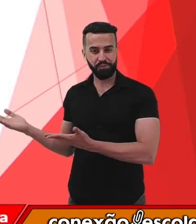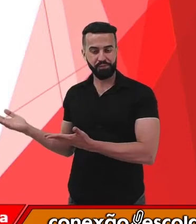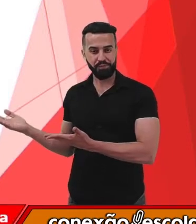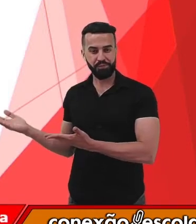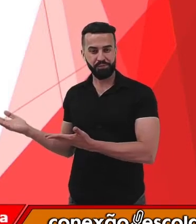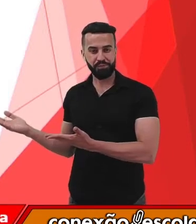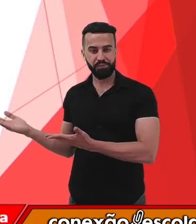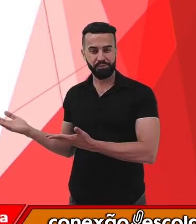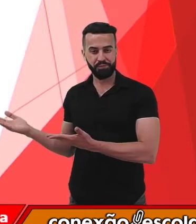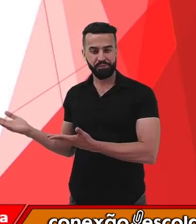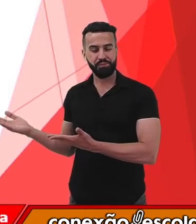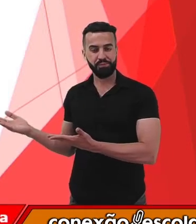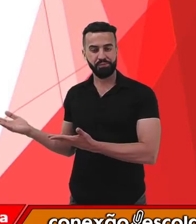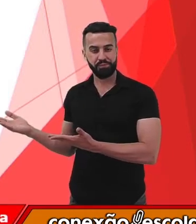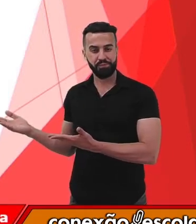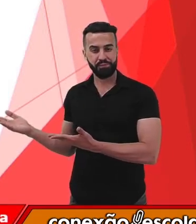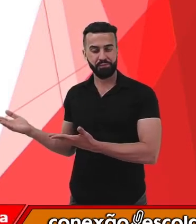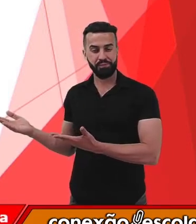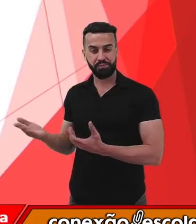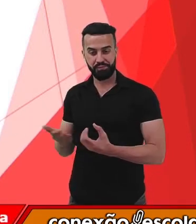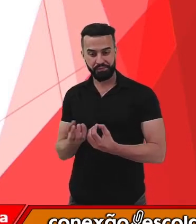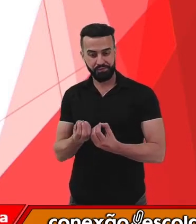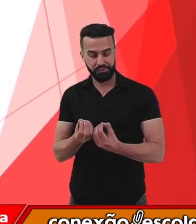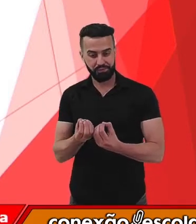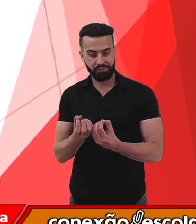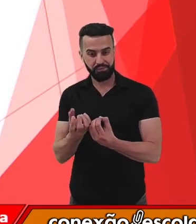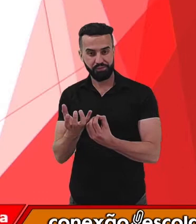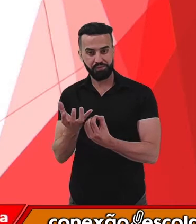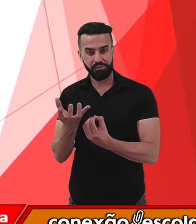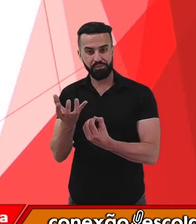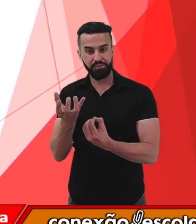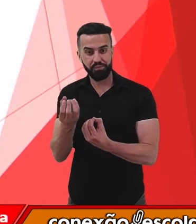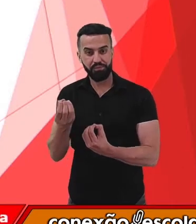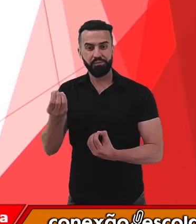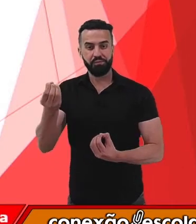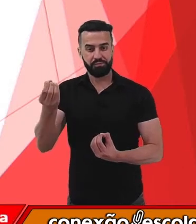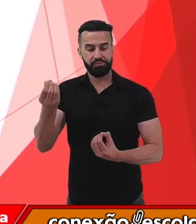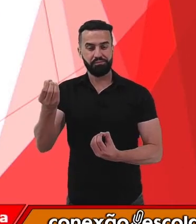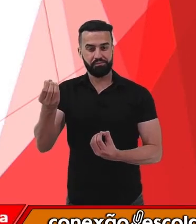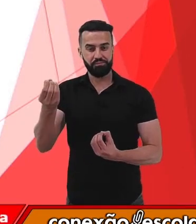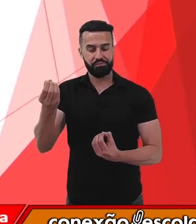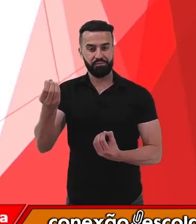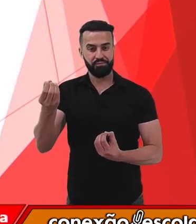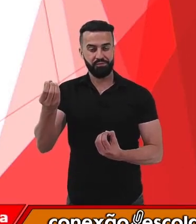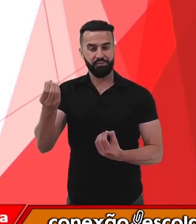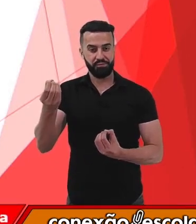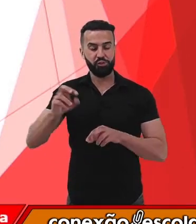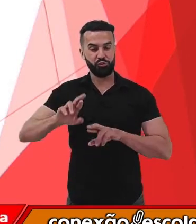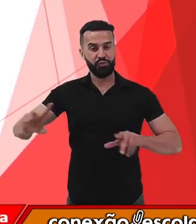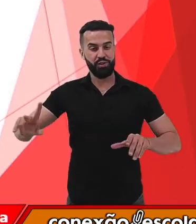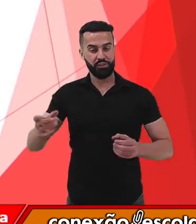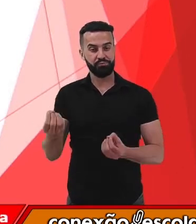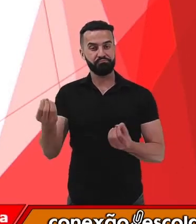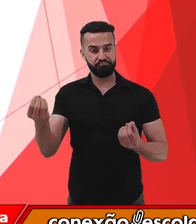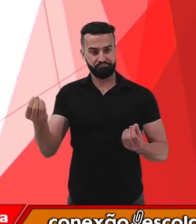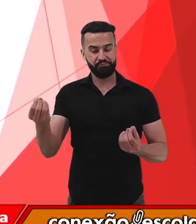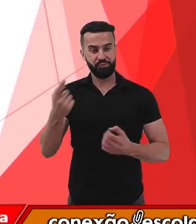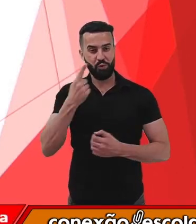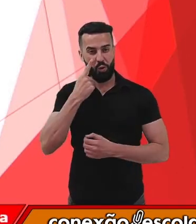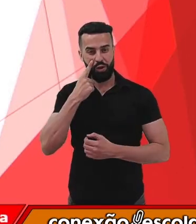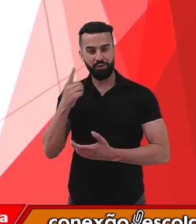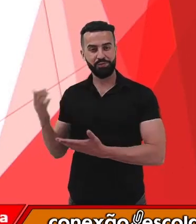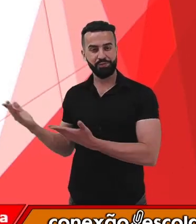se desenvolve. Depois, ele desprende, tornando dois indivíduos. Um deles, esse